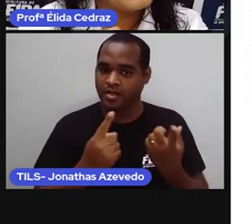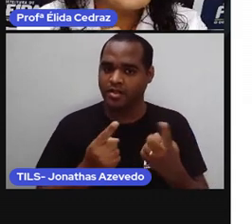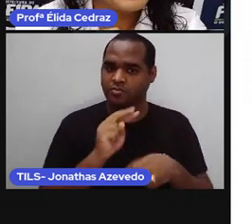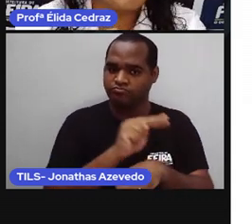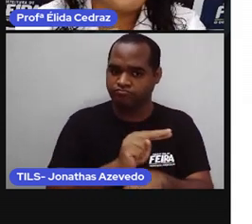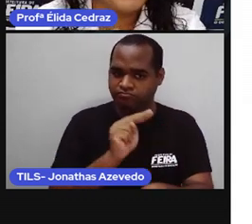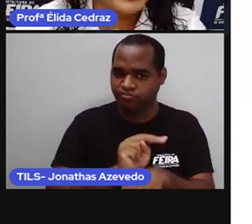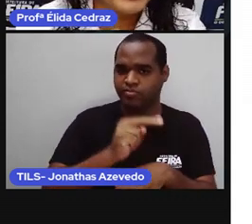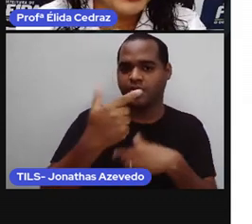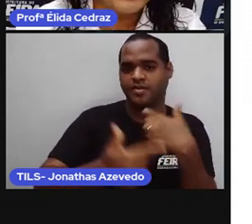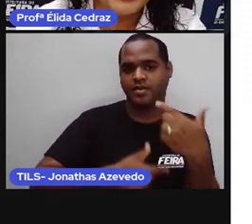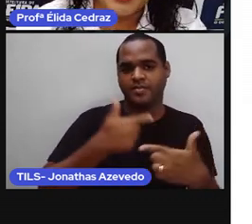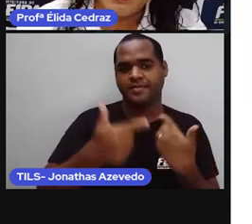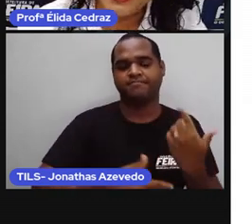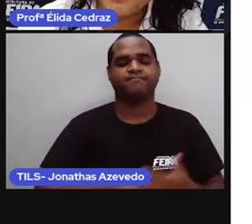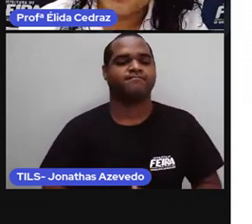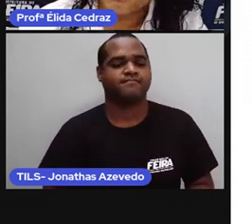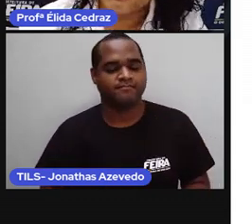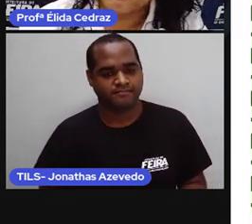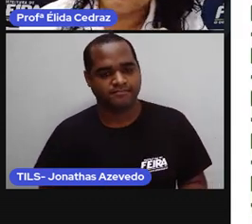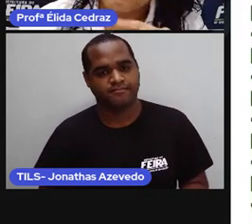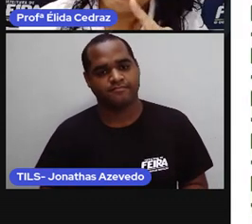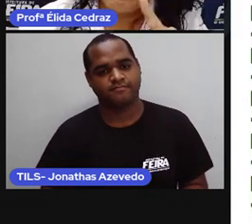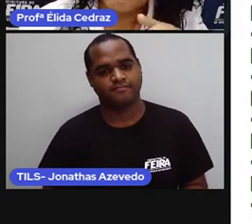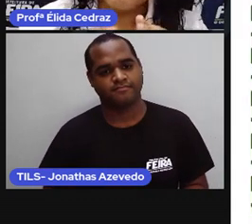e à proteção do trabalho.